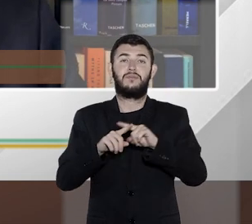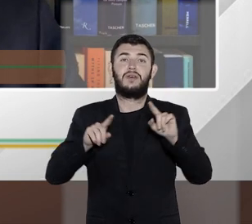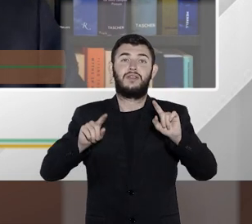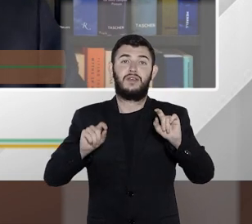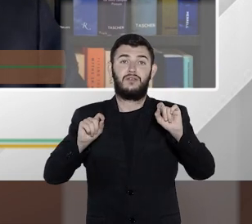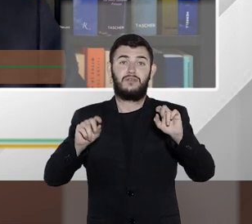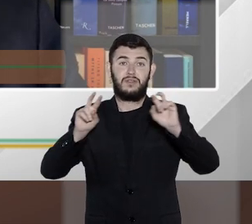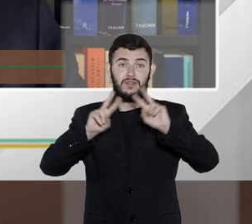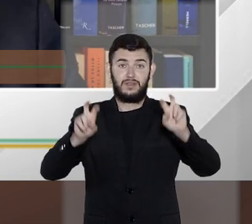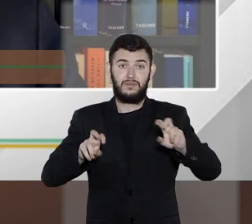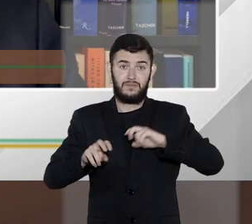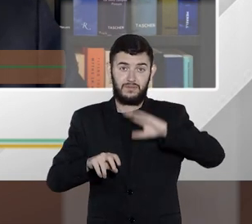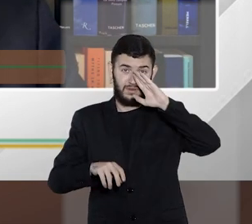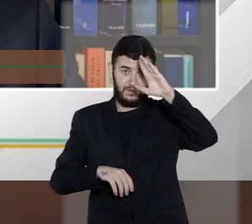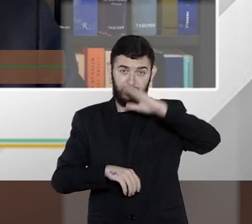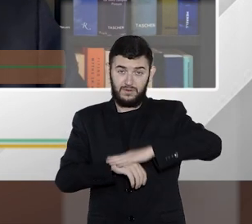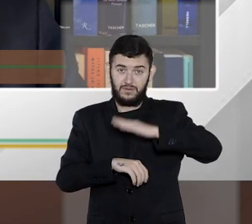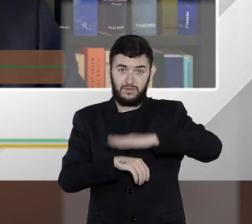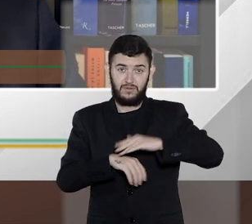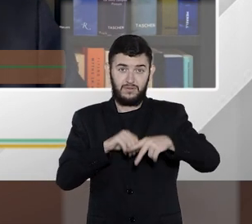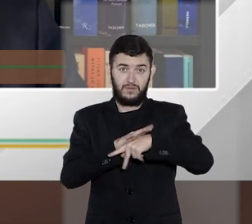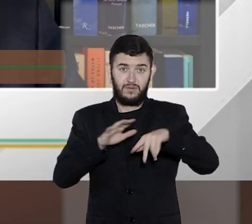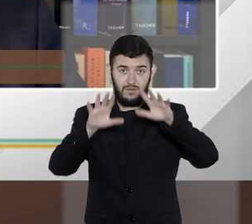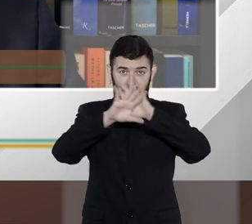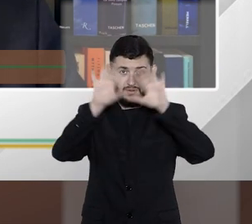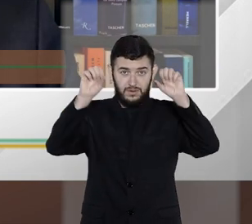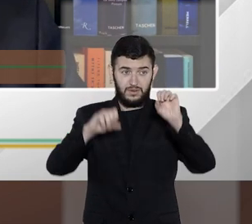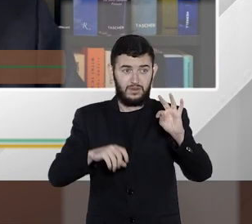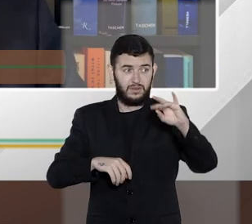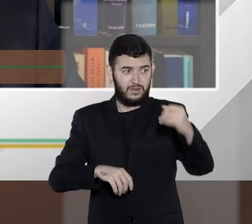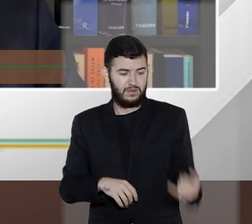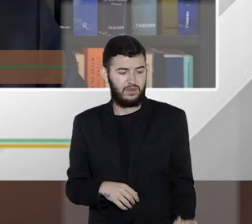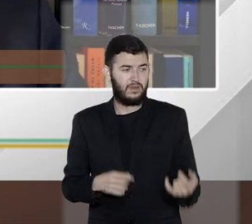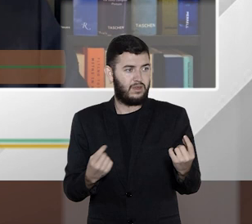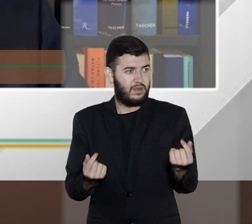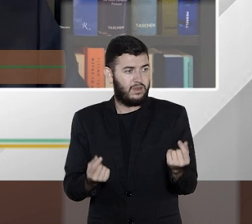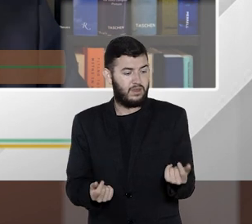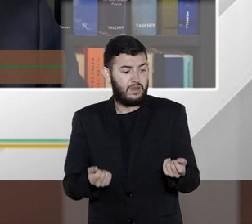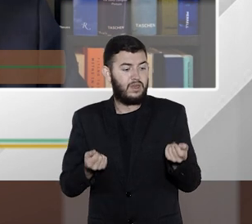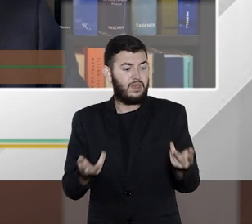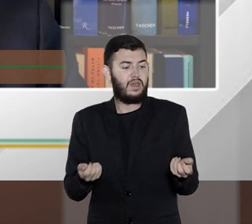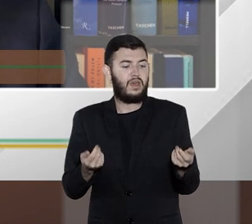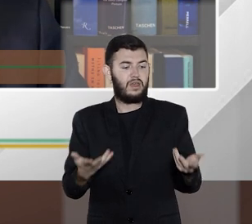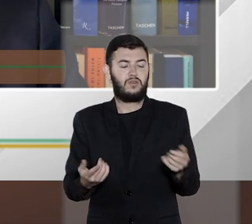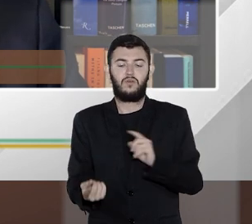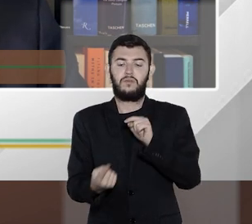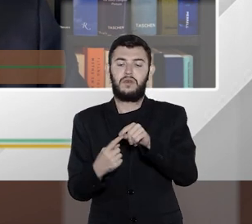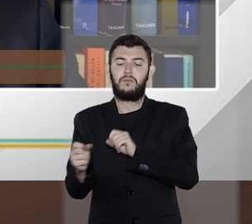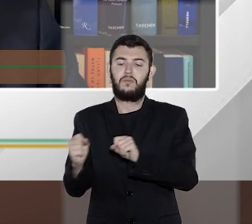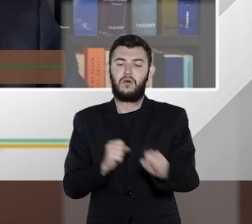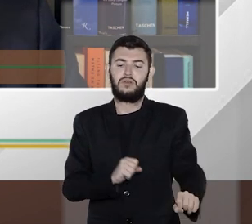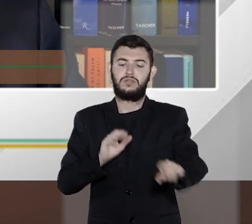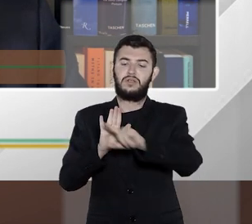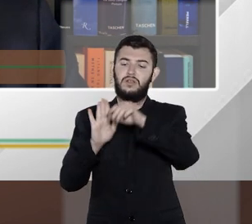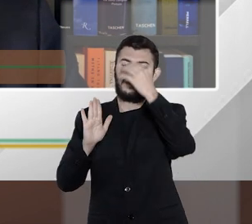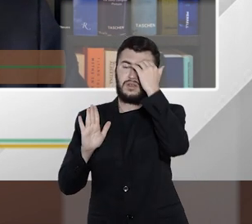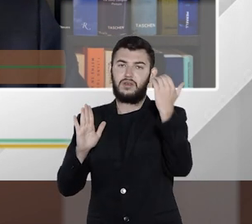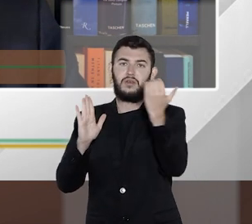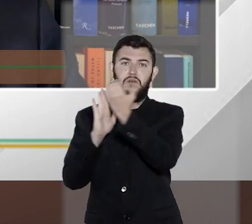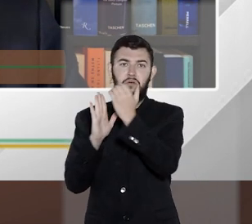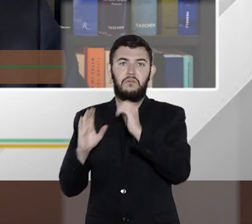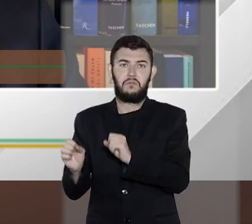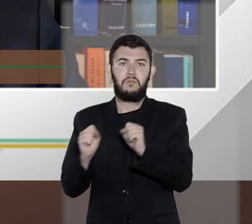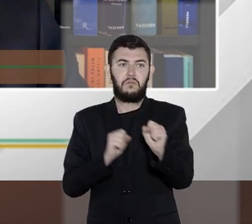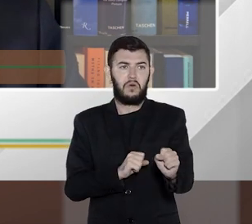STJ, qualquer gasto que seja necessário ou sedatório em lei deve gerar acreditamento de PIS da